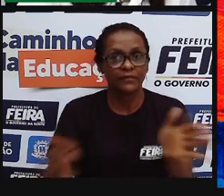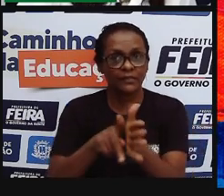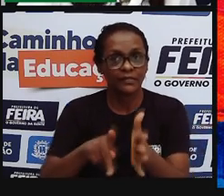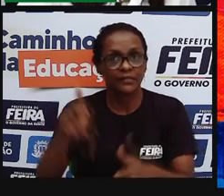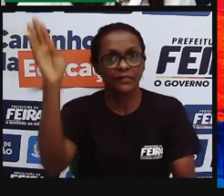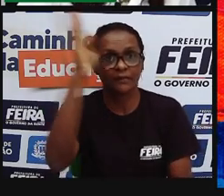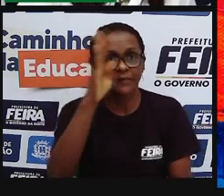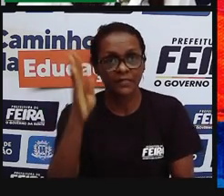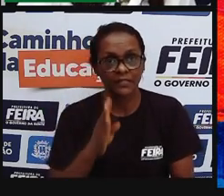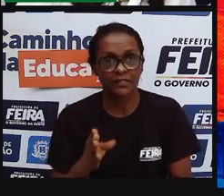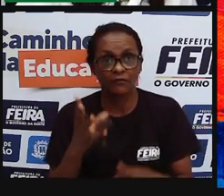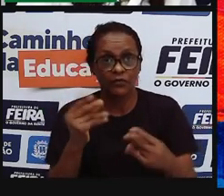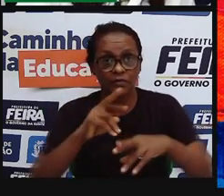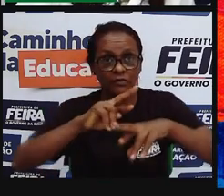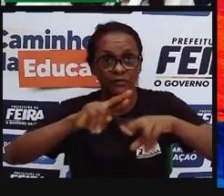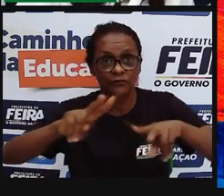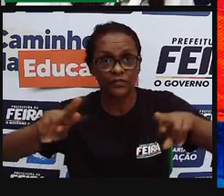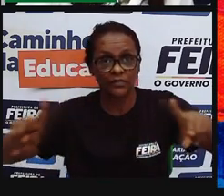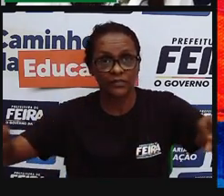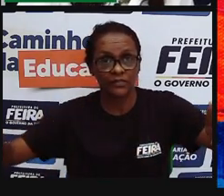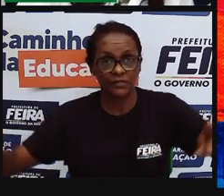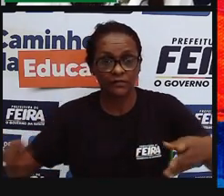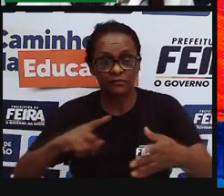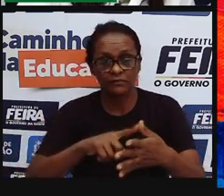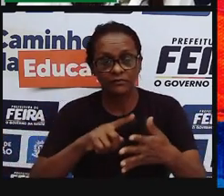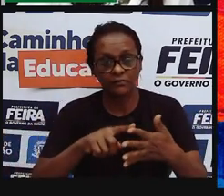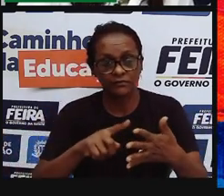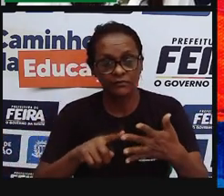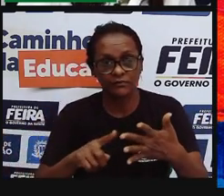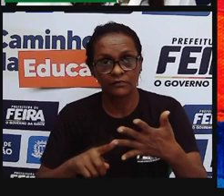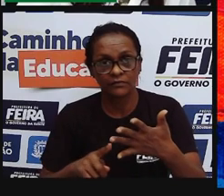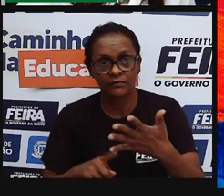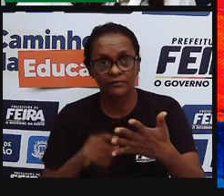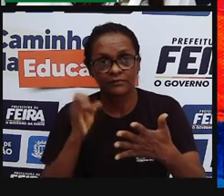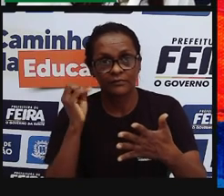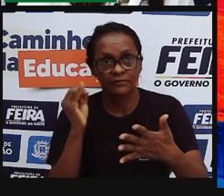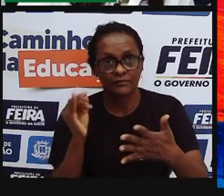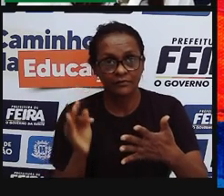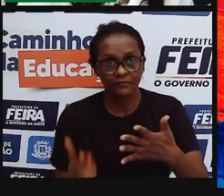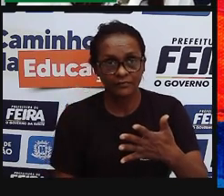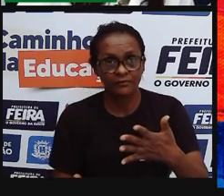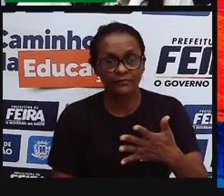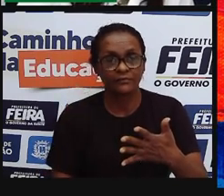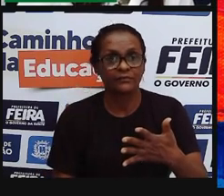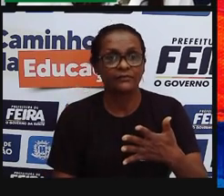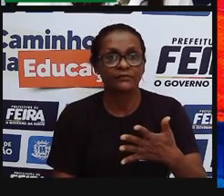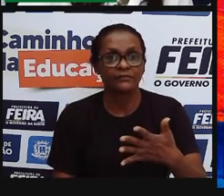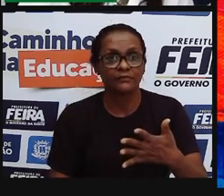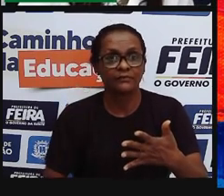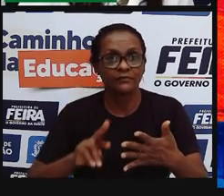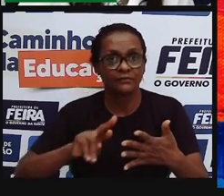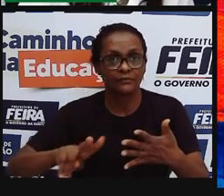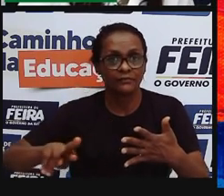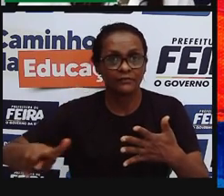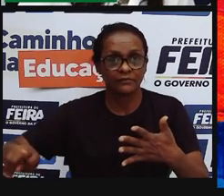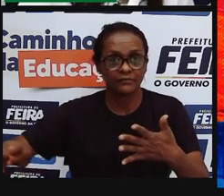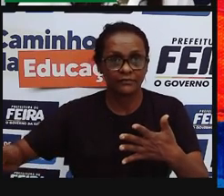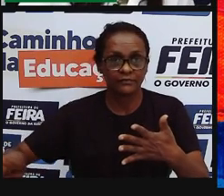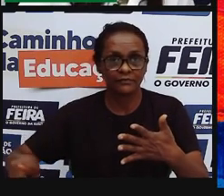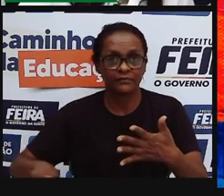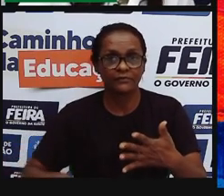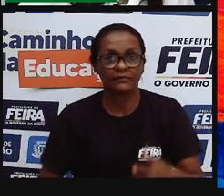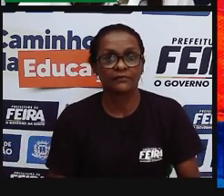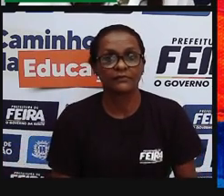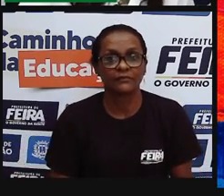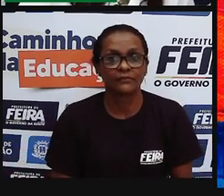espécies, né, que vão estar, é, aqui, né, ser características desses nossos biomas, então, por